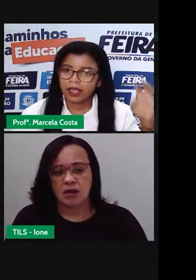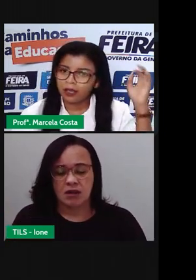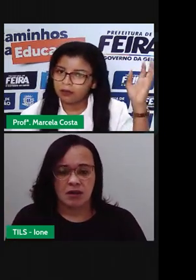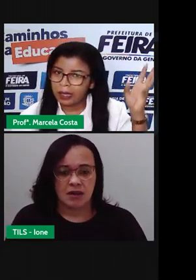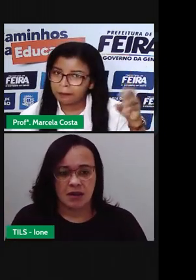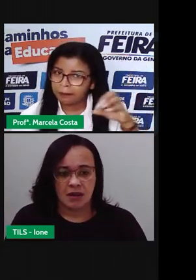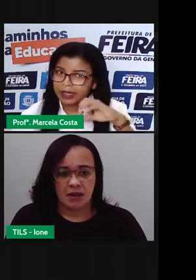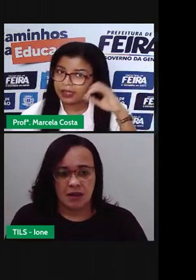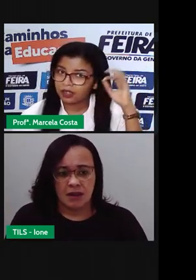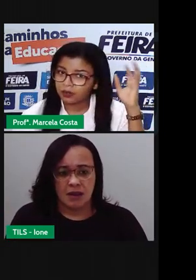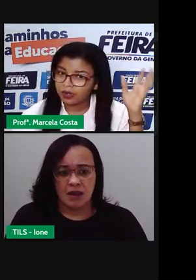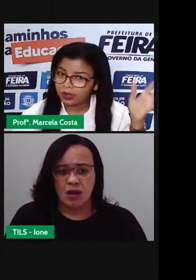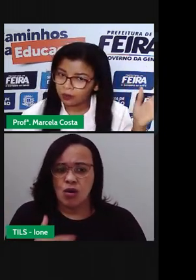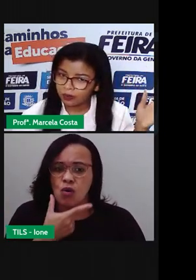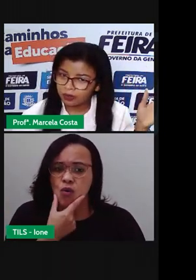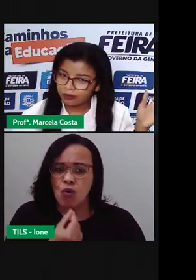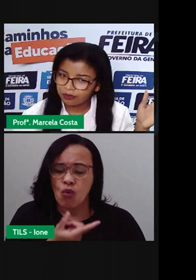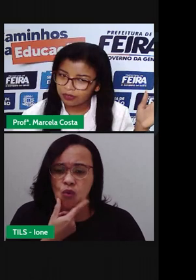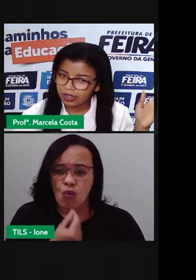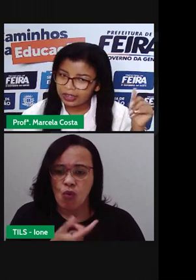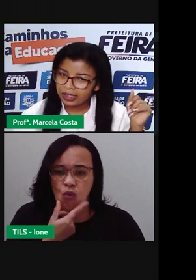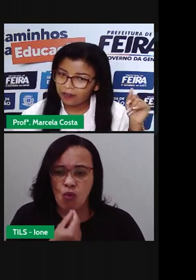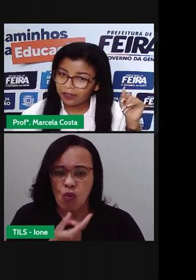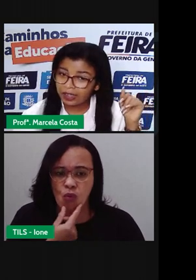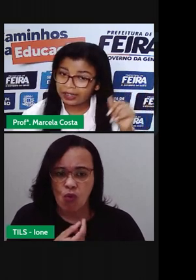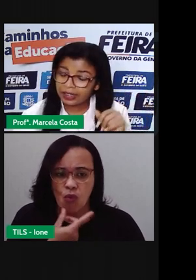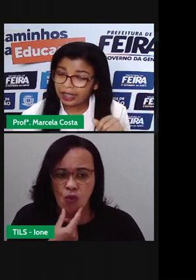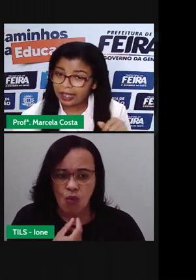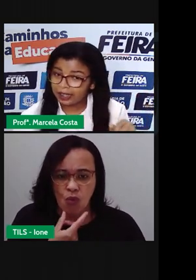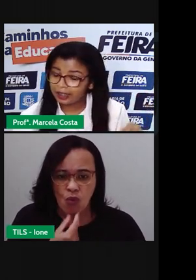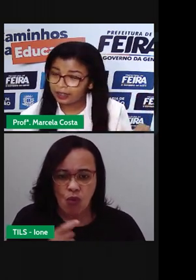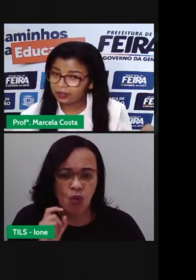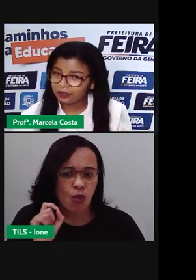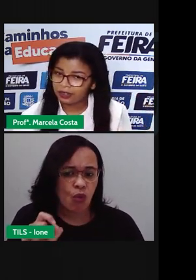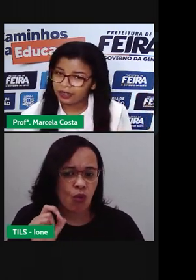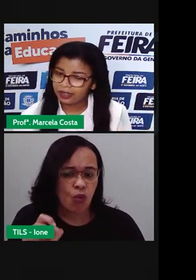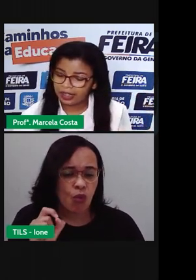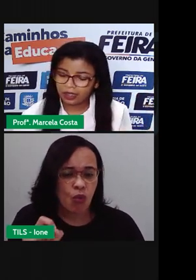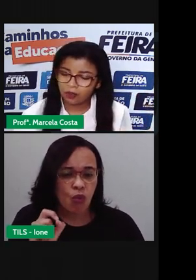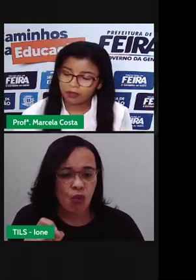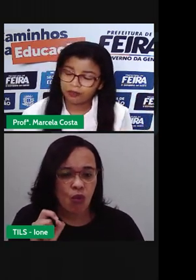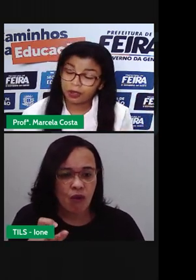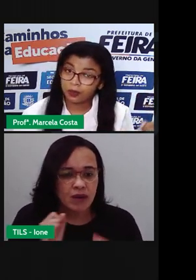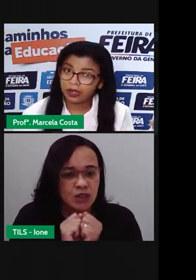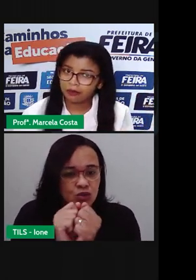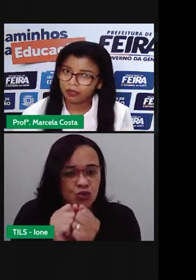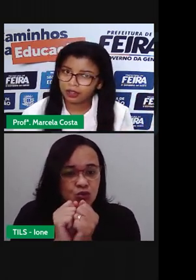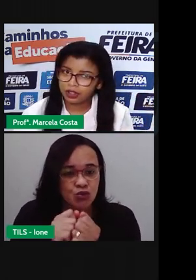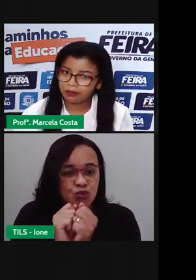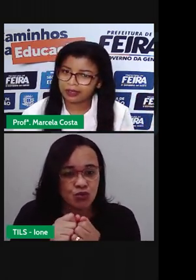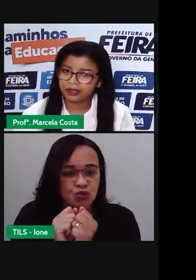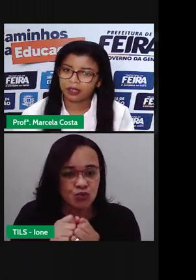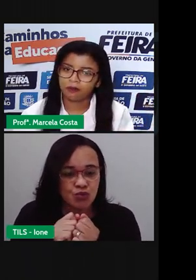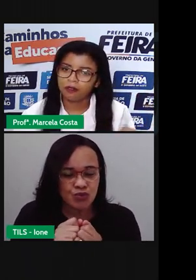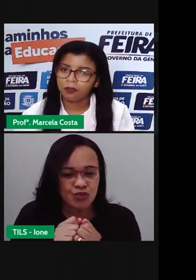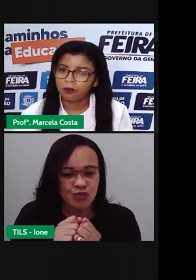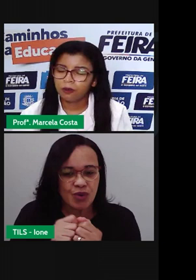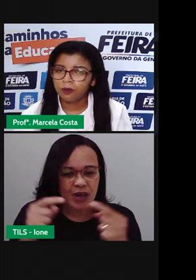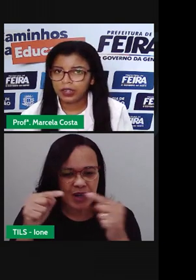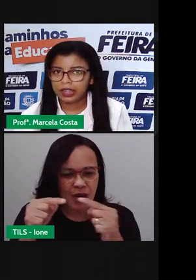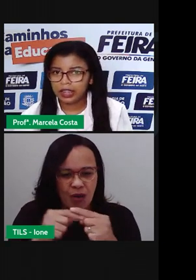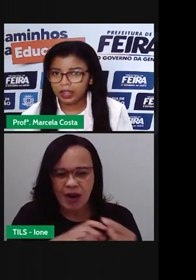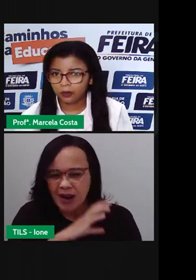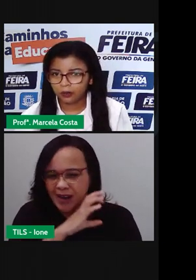é um rapaz astucioso. E olha o ele está carregando, como se fosse um animal de estimação.